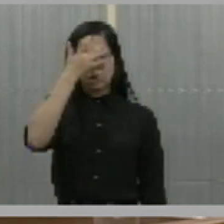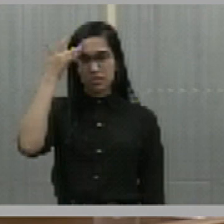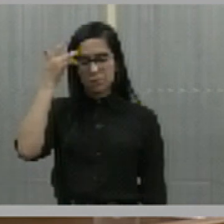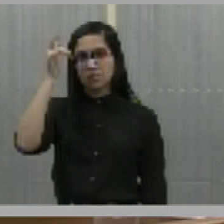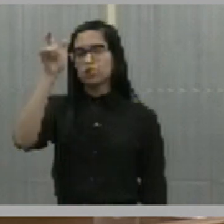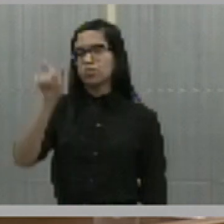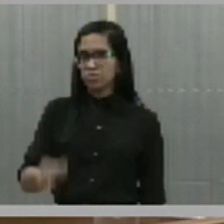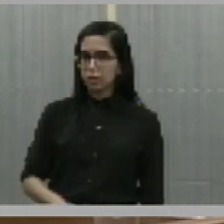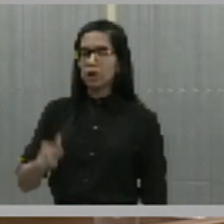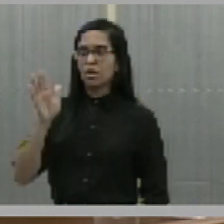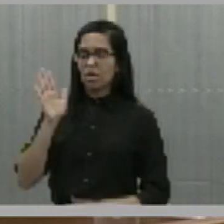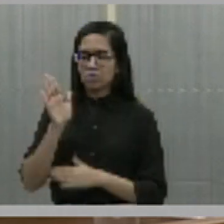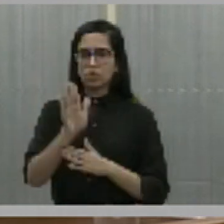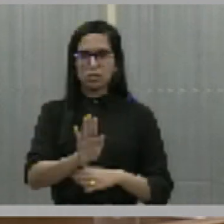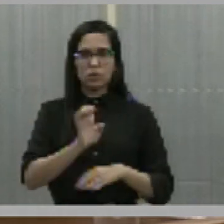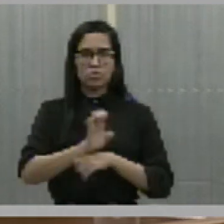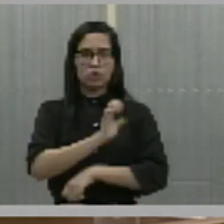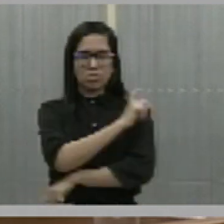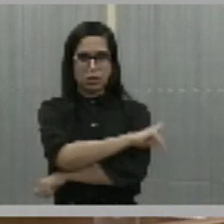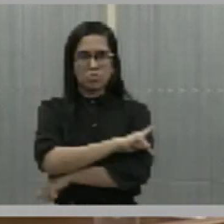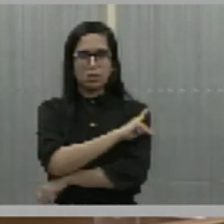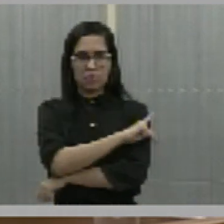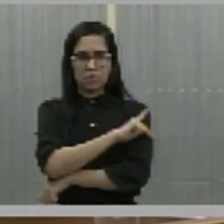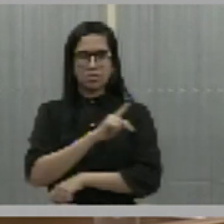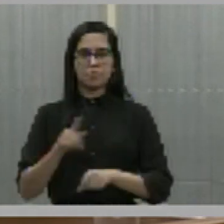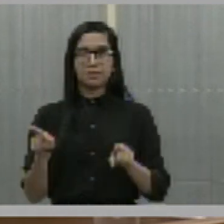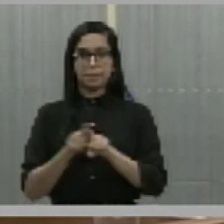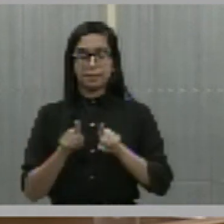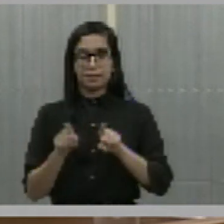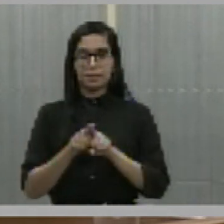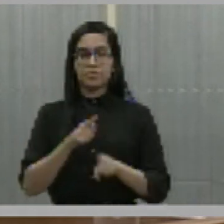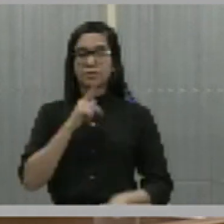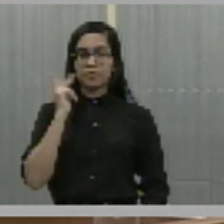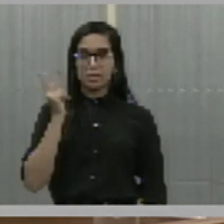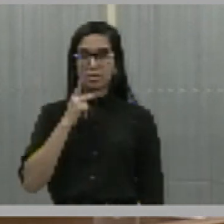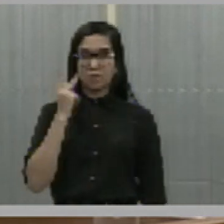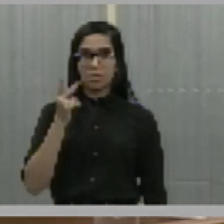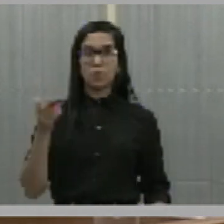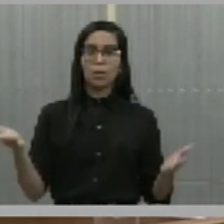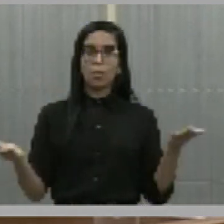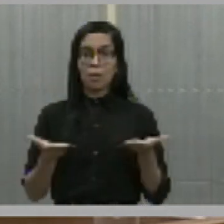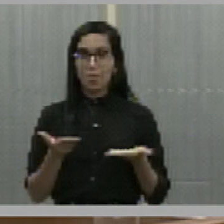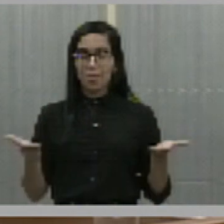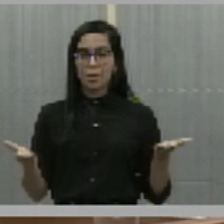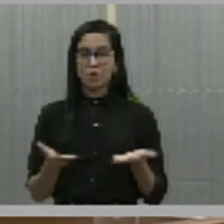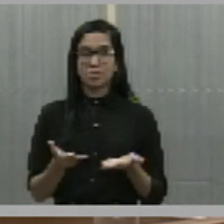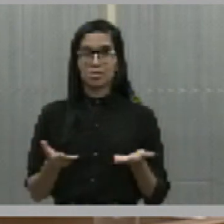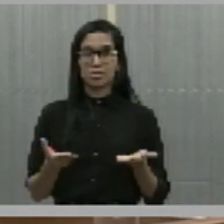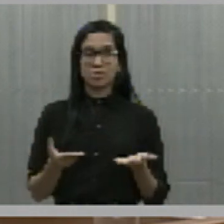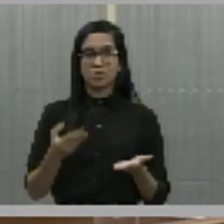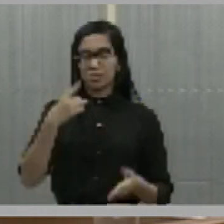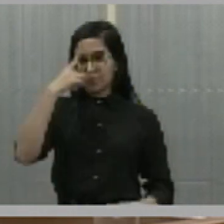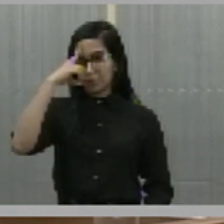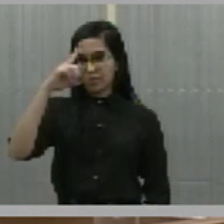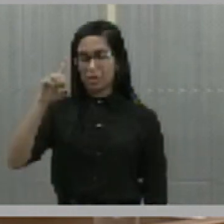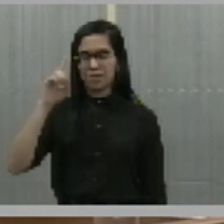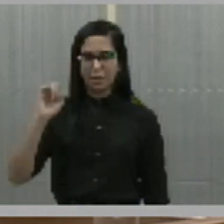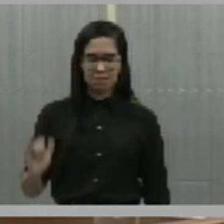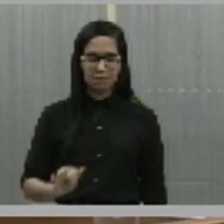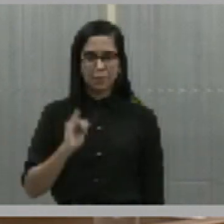para o Piauí. Destacar também, senhor presidente, que hoje é um dia histórico,